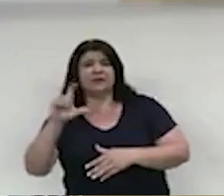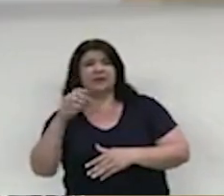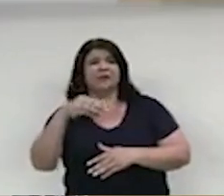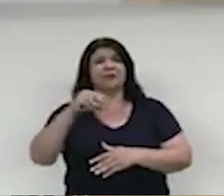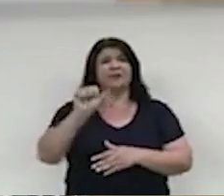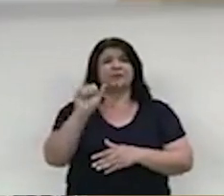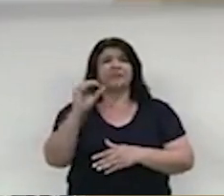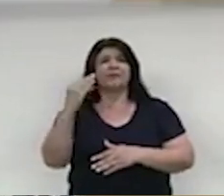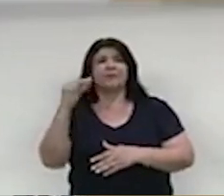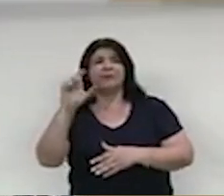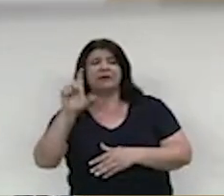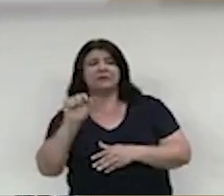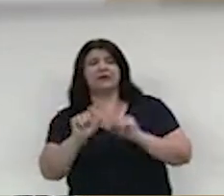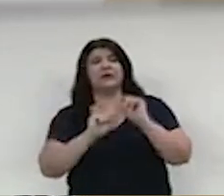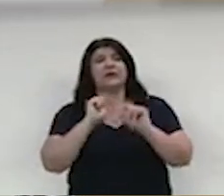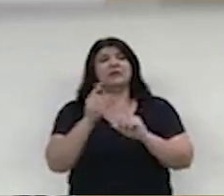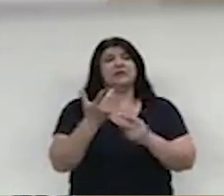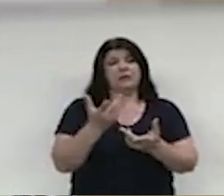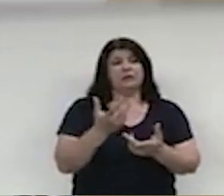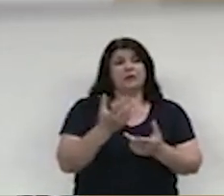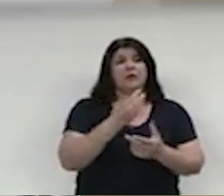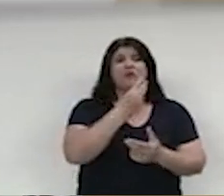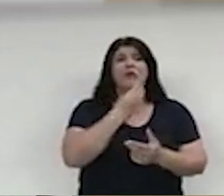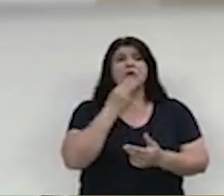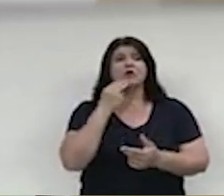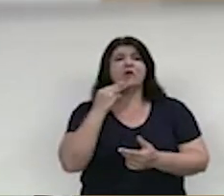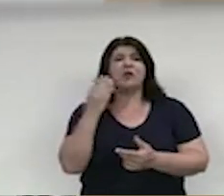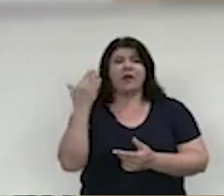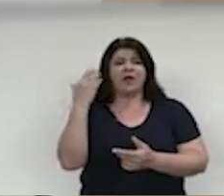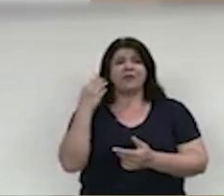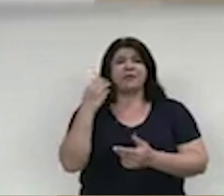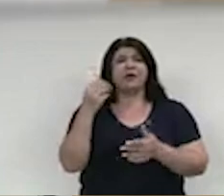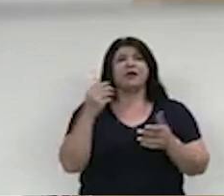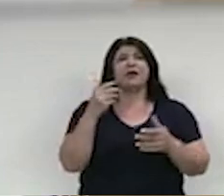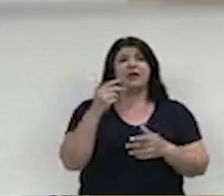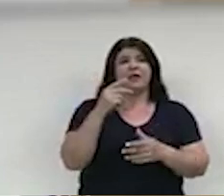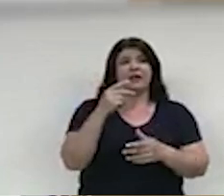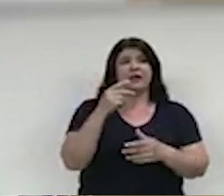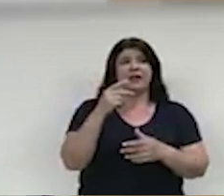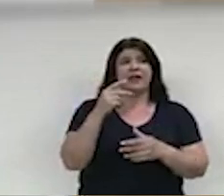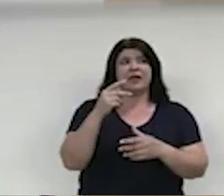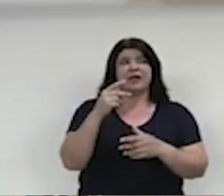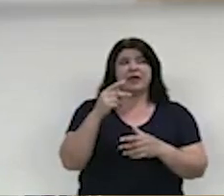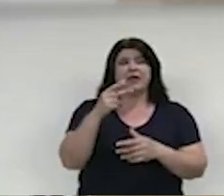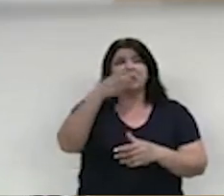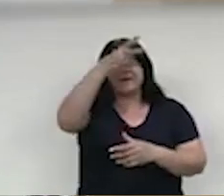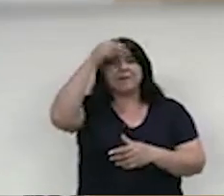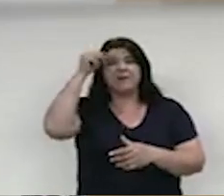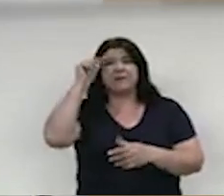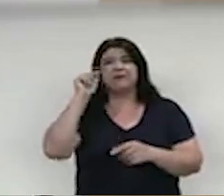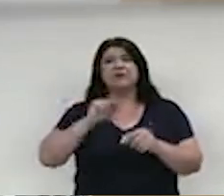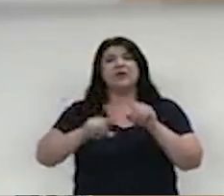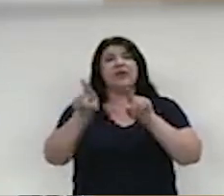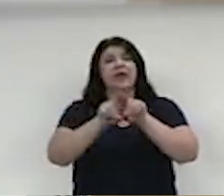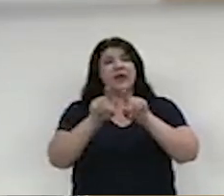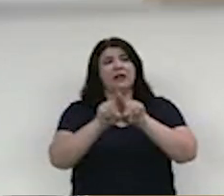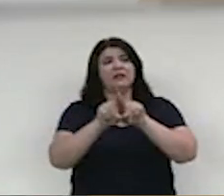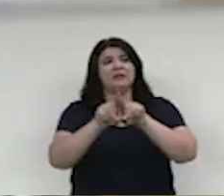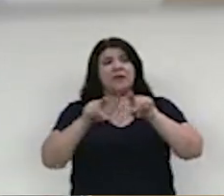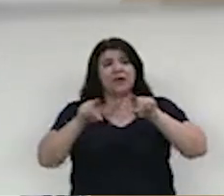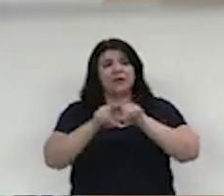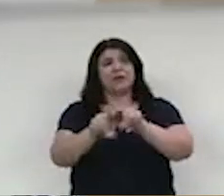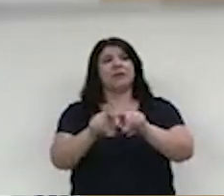Flávio Glerian, genro do então prefeito Alberto Mourão, se torna administrador e sócio, assinando pela empresa na sua